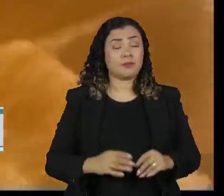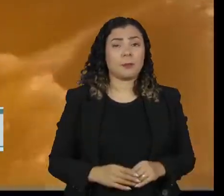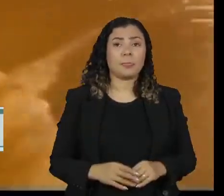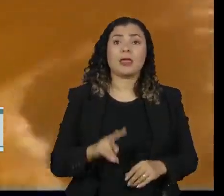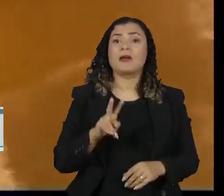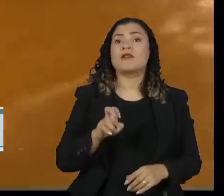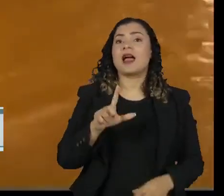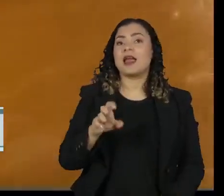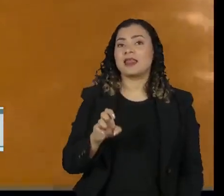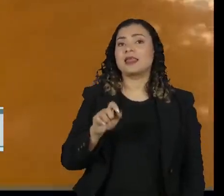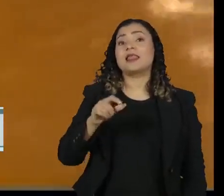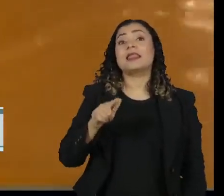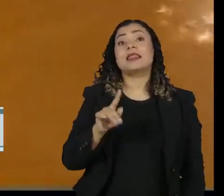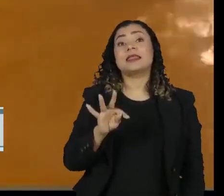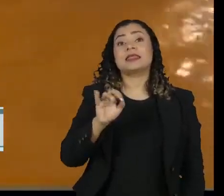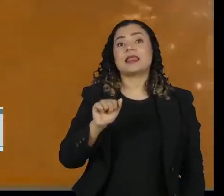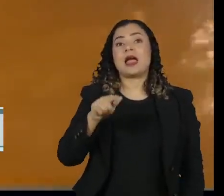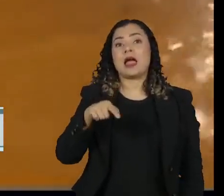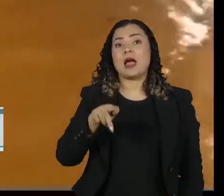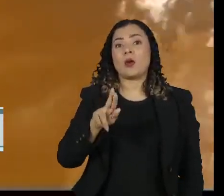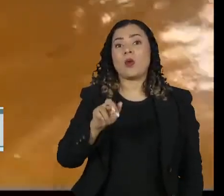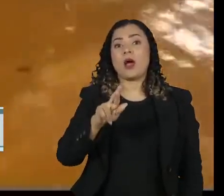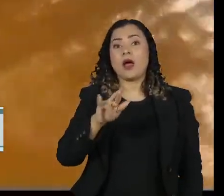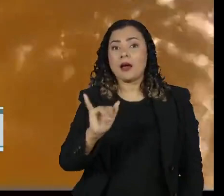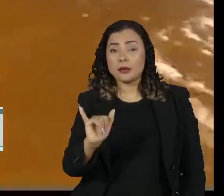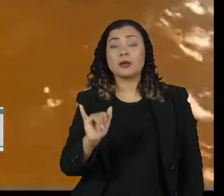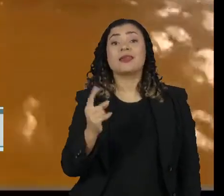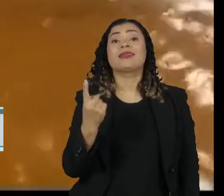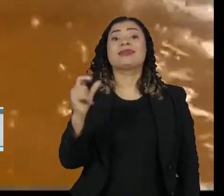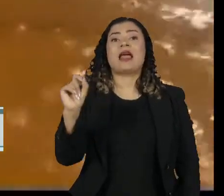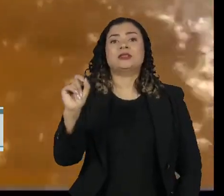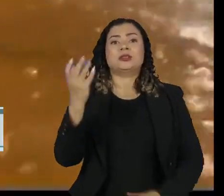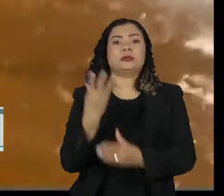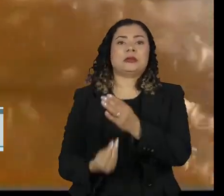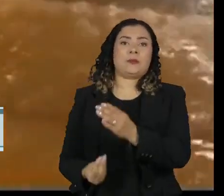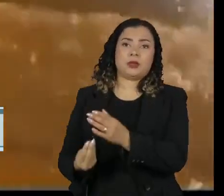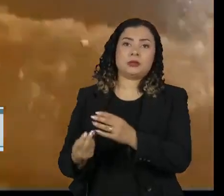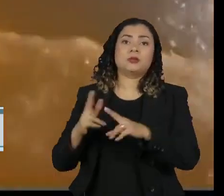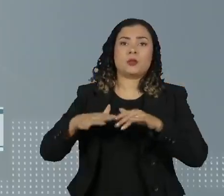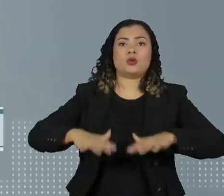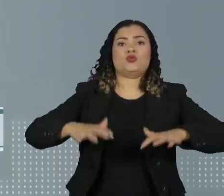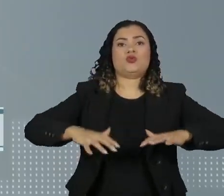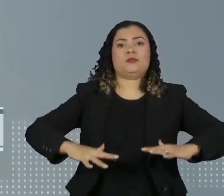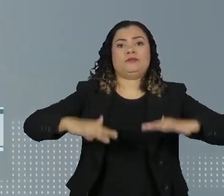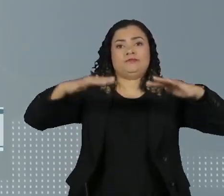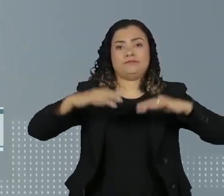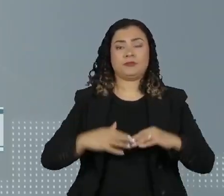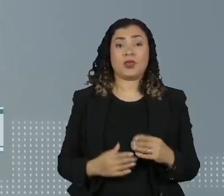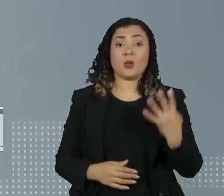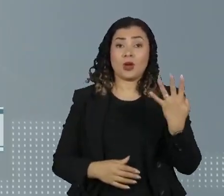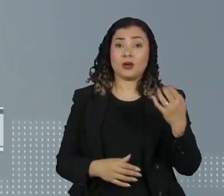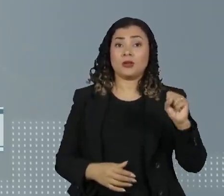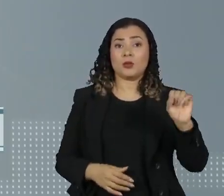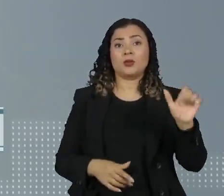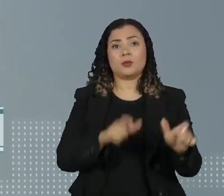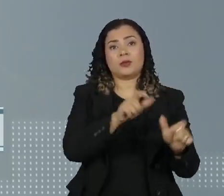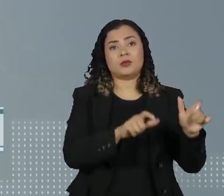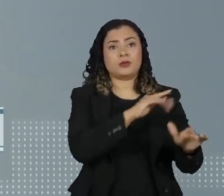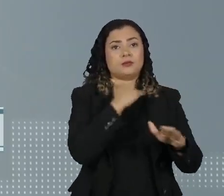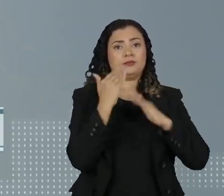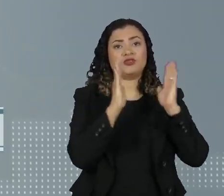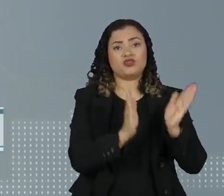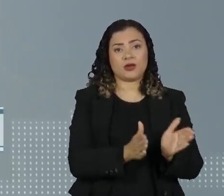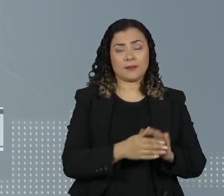Vale do Taquari, subiu para 10 o número de desaparecidos depois das enchentes. 48 pessoas morreram.